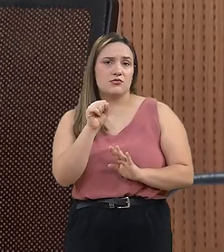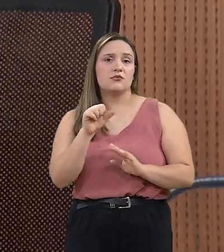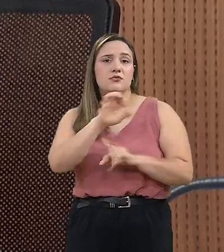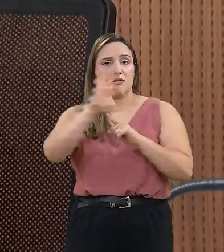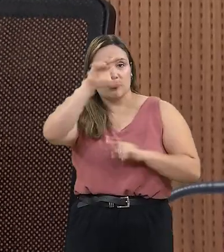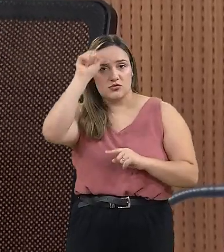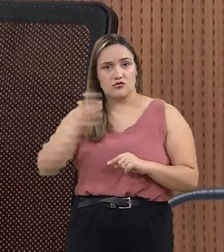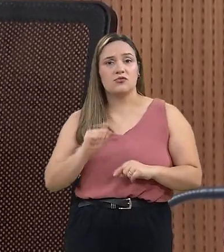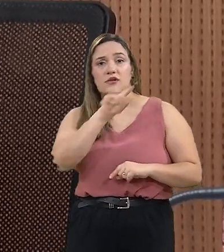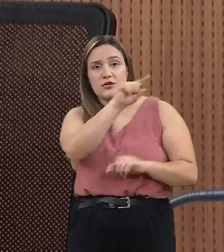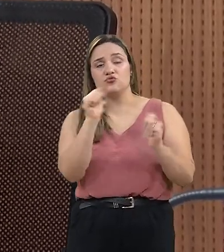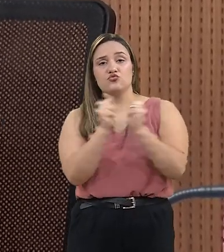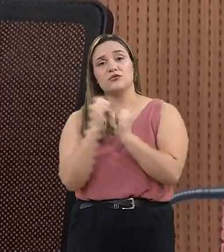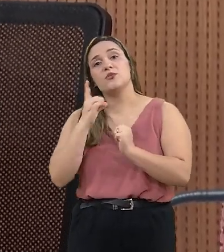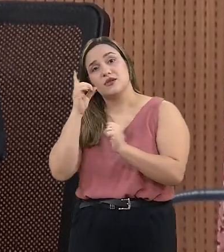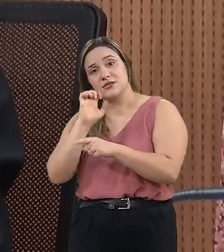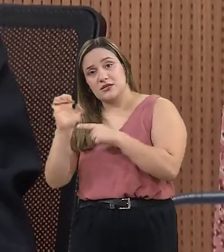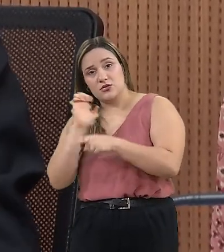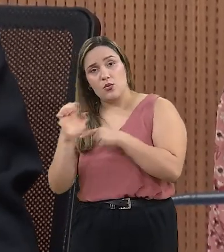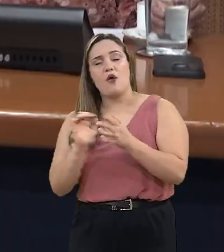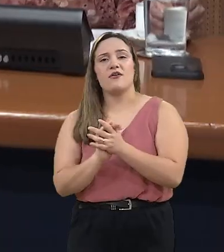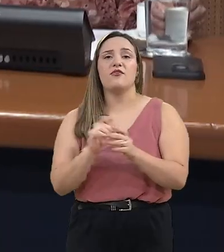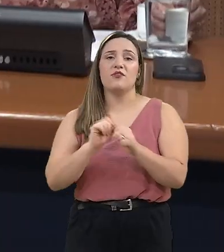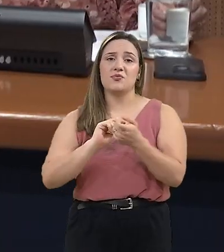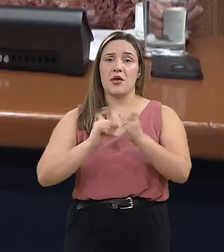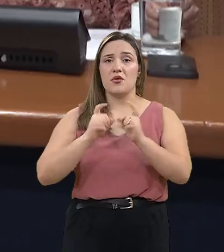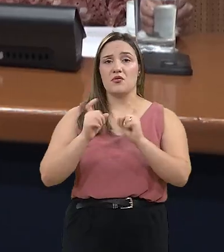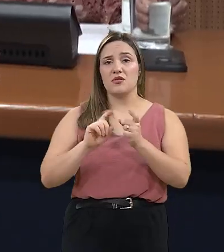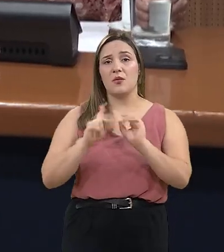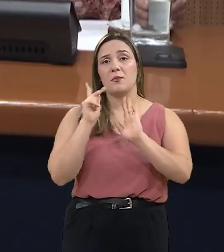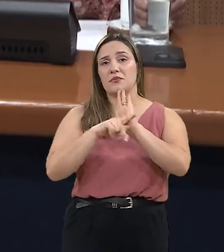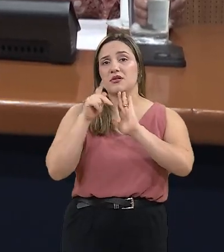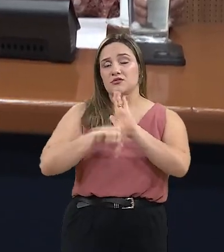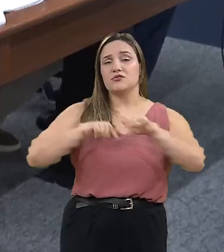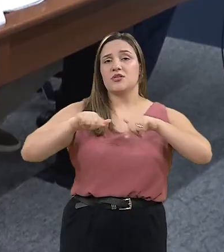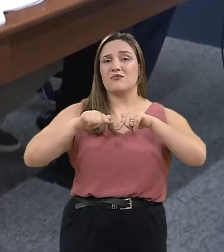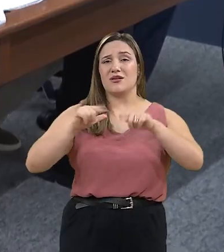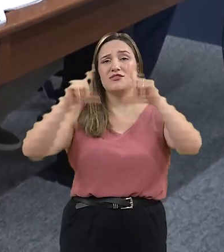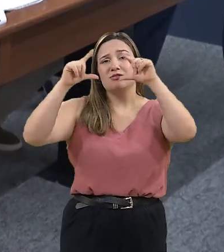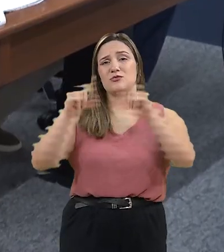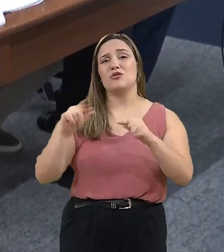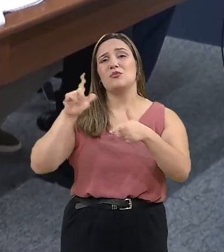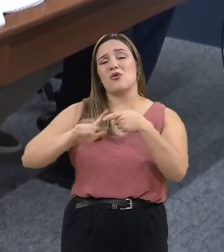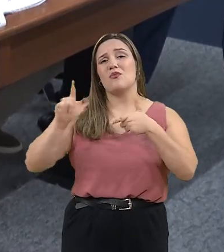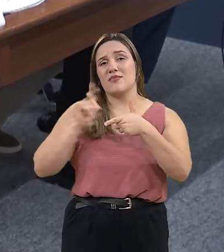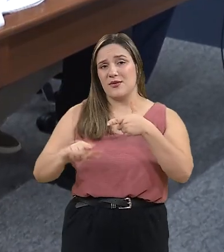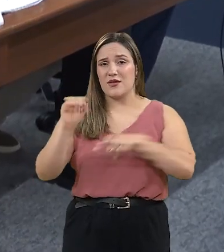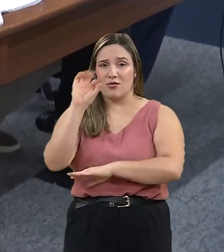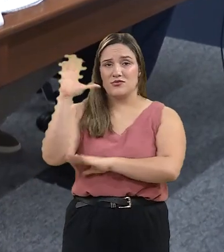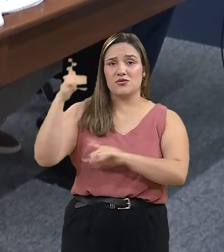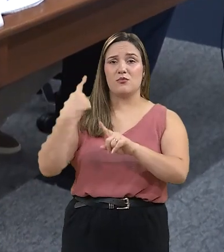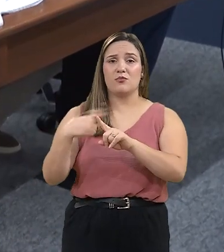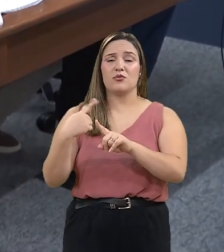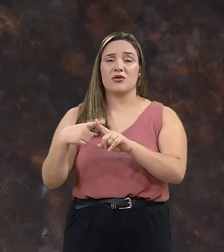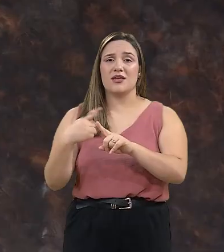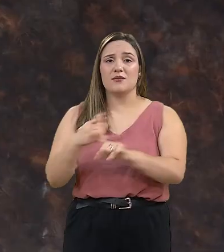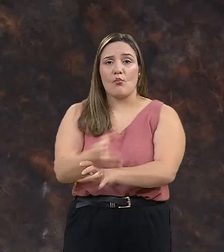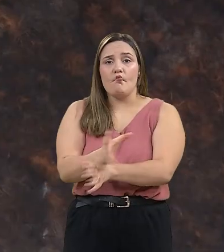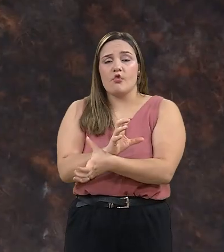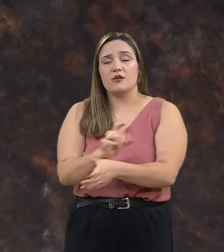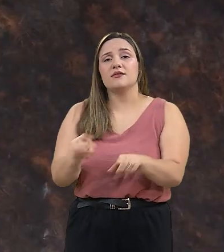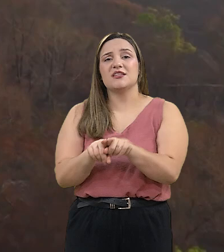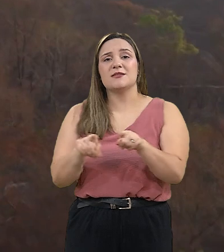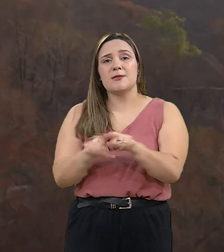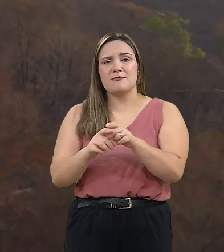e os parlamentares da Alemes realizaram uma reunião para elaborar um plano de trabalho para reduzir os impactos causados pela